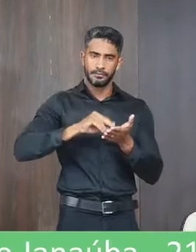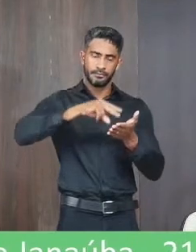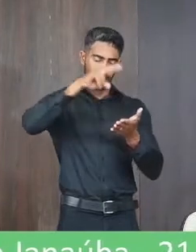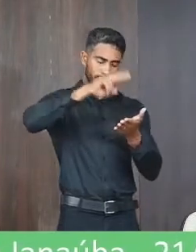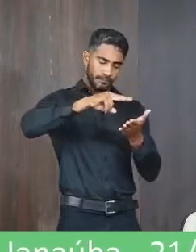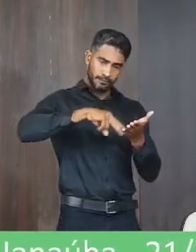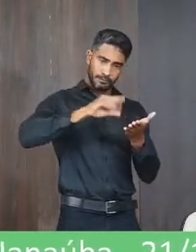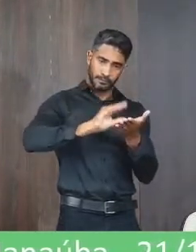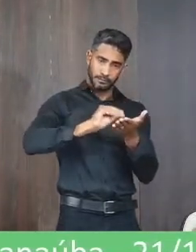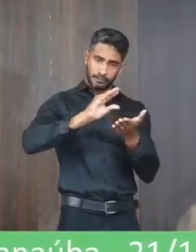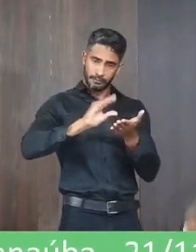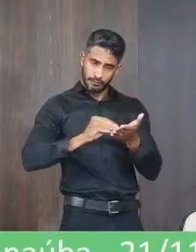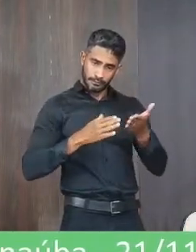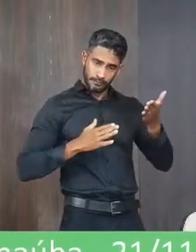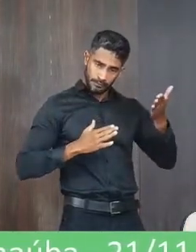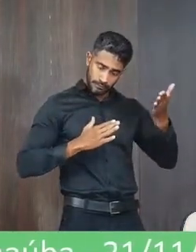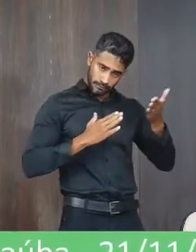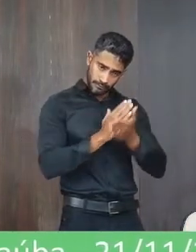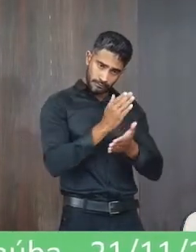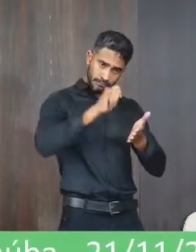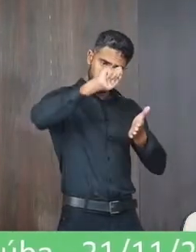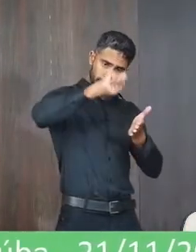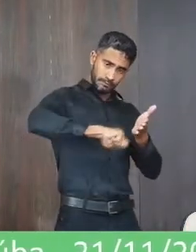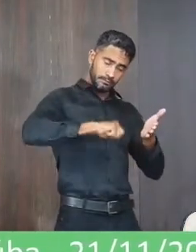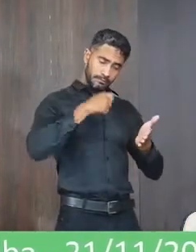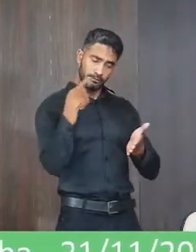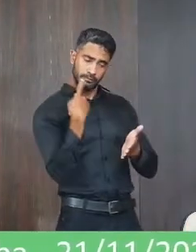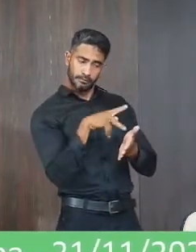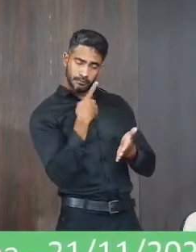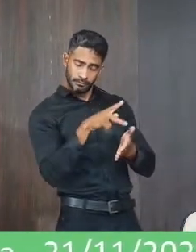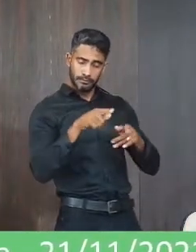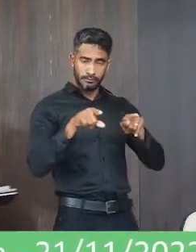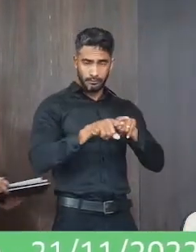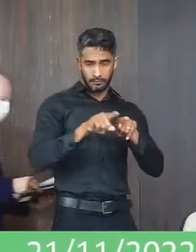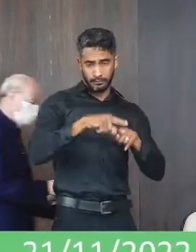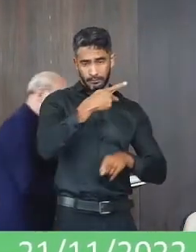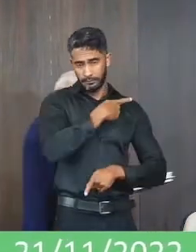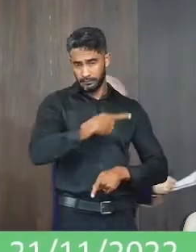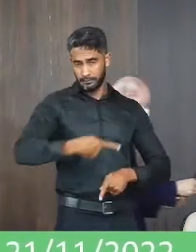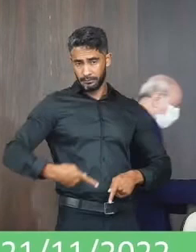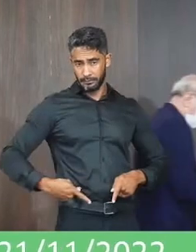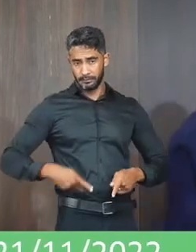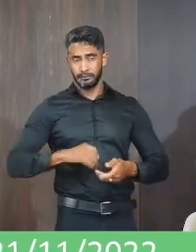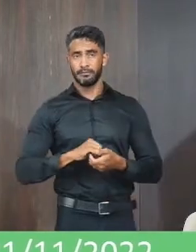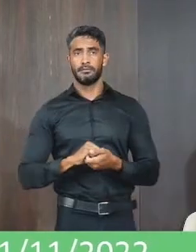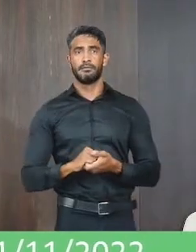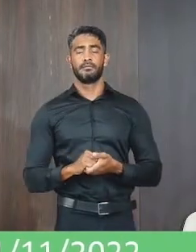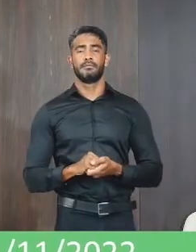lavei a presente ata, que lida e aprovada, vai assinada por mim e pelo Sr. Presidente.